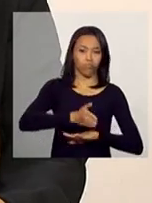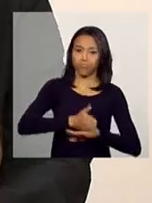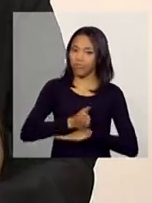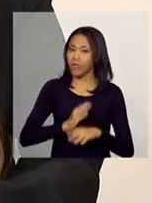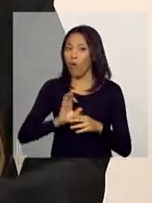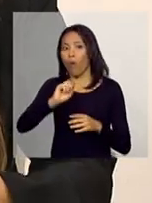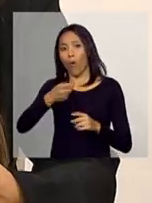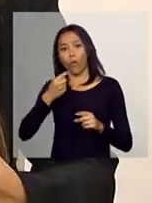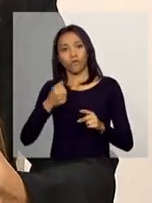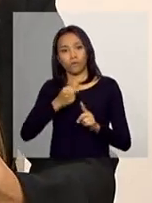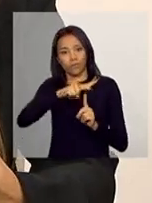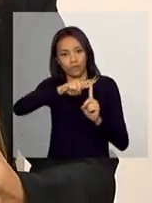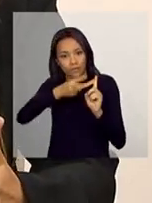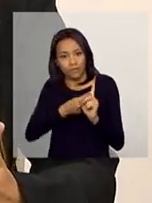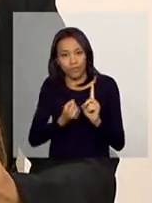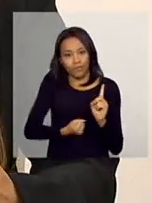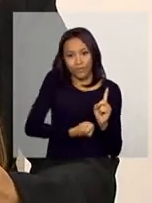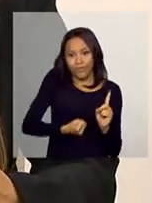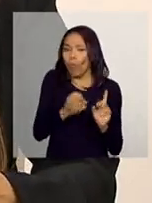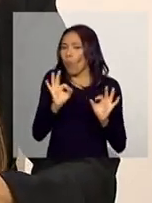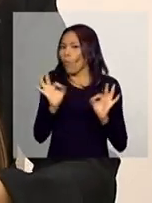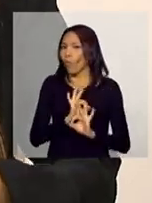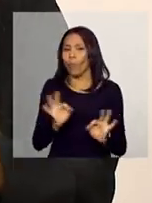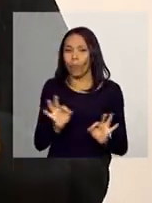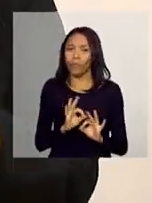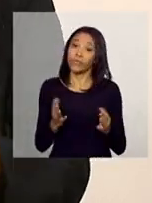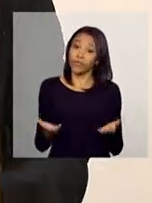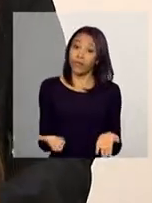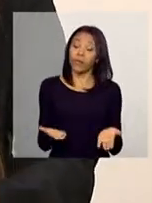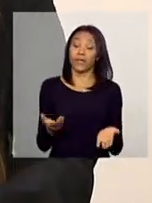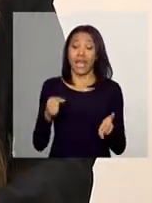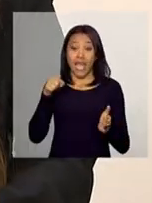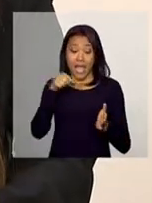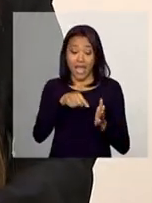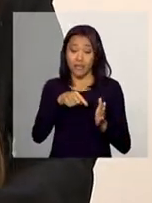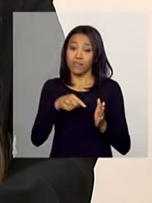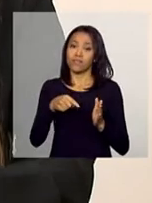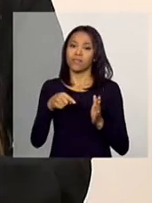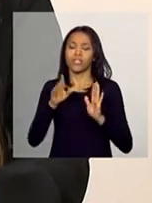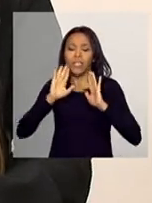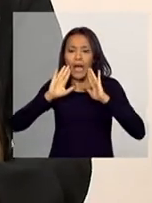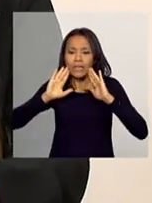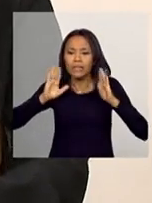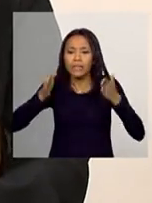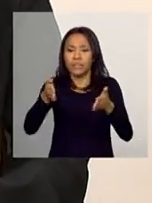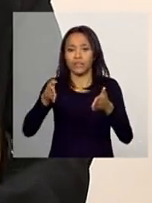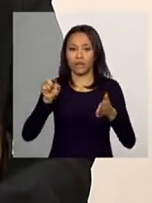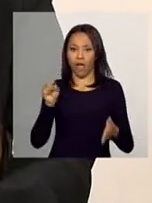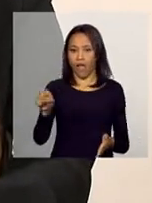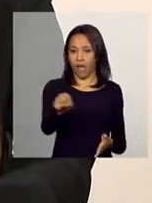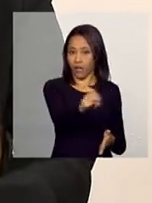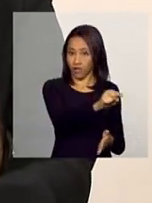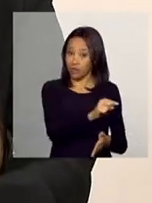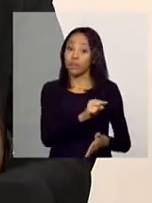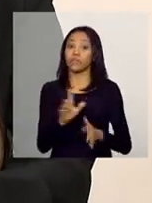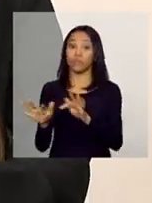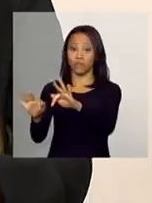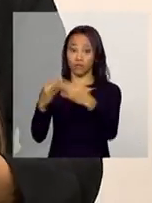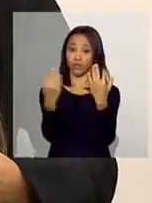-natal. Então, a instrução operacional, ela chama atenção para esse público, que já é prioritário, porque